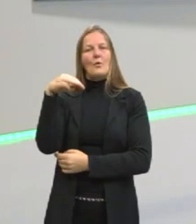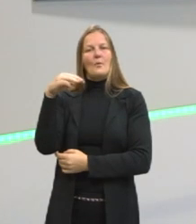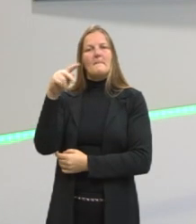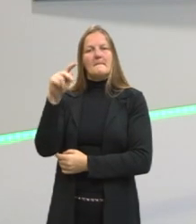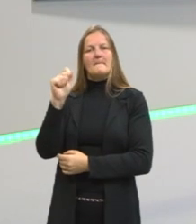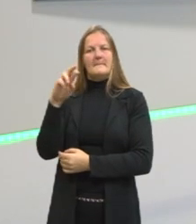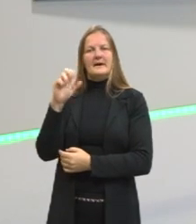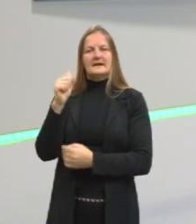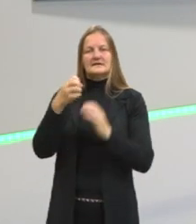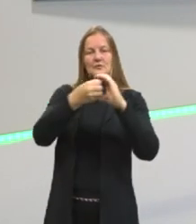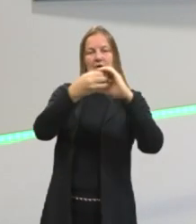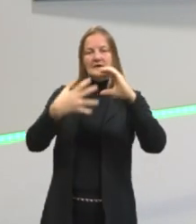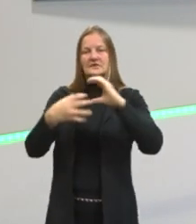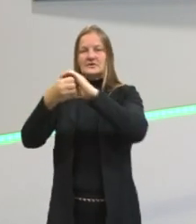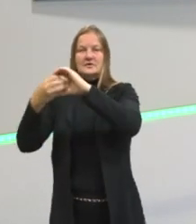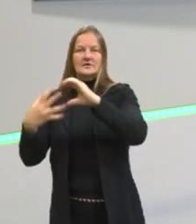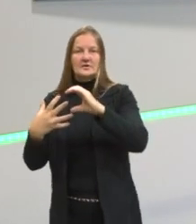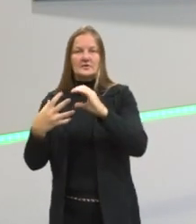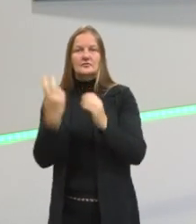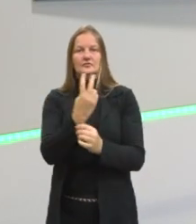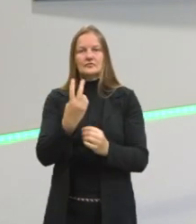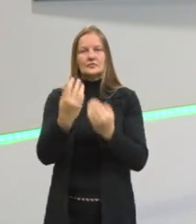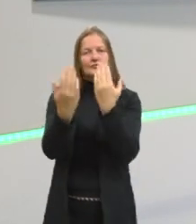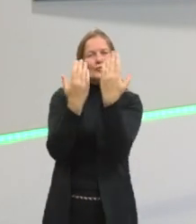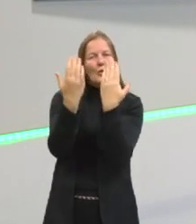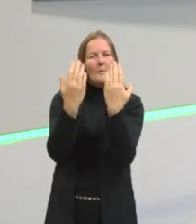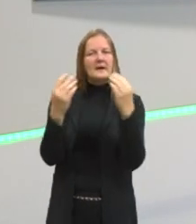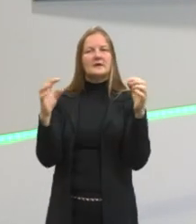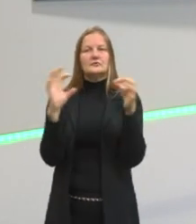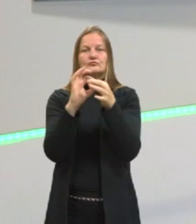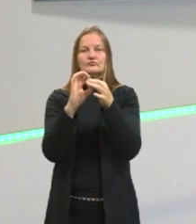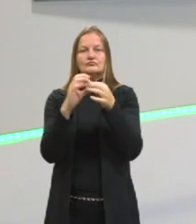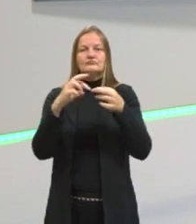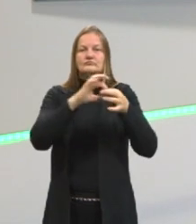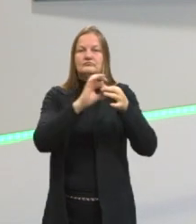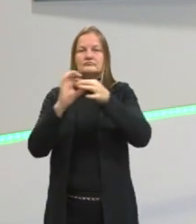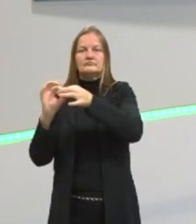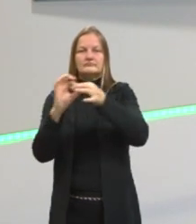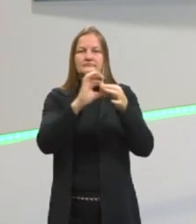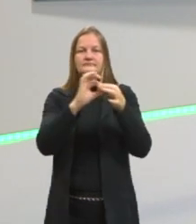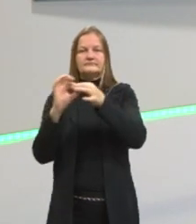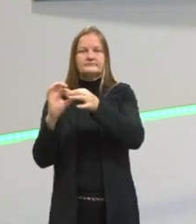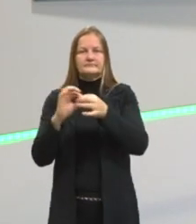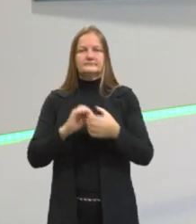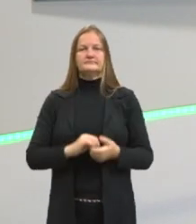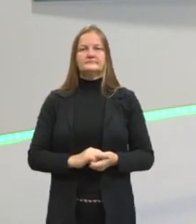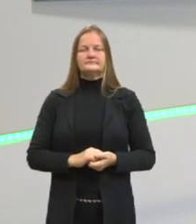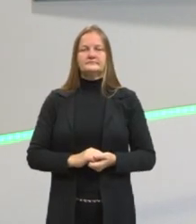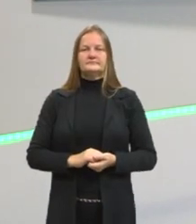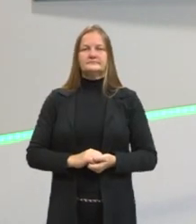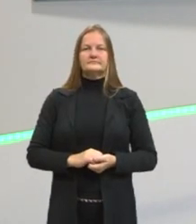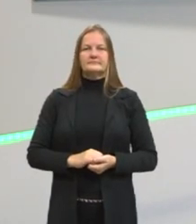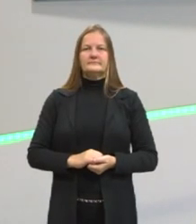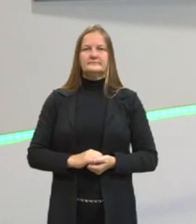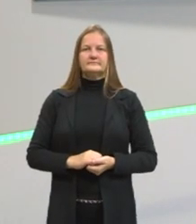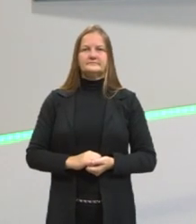características de dois seres que são comparadas com o uso desse conectivo.